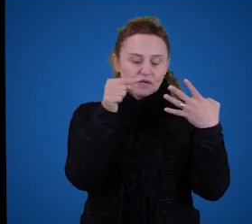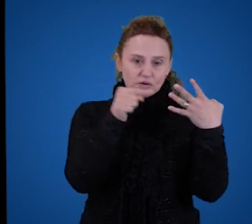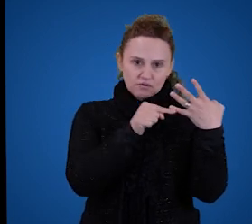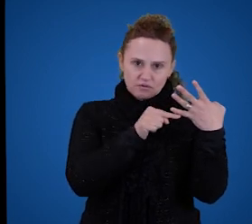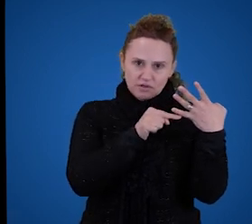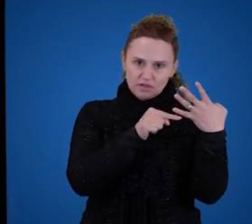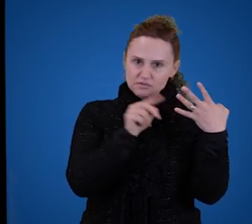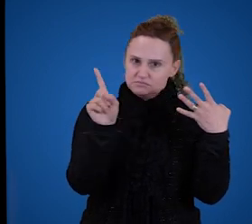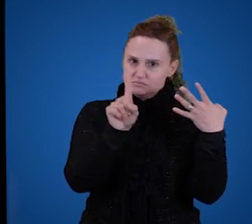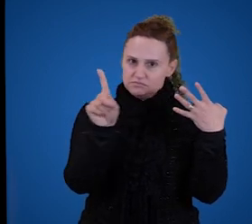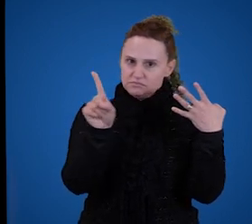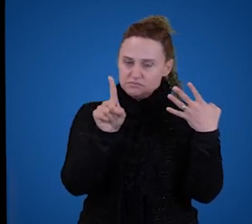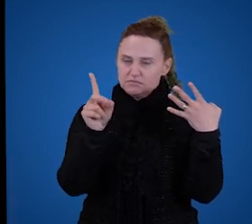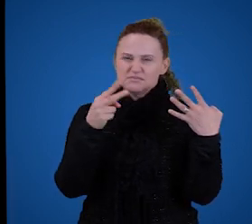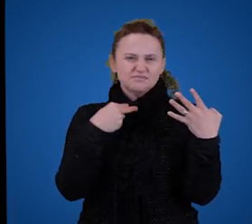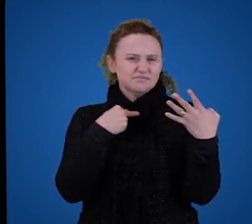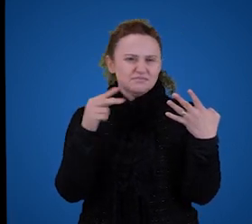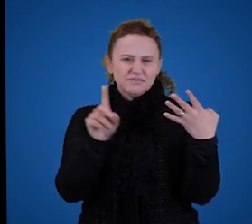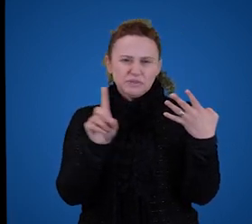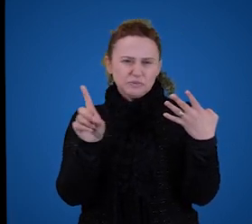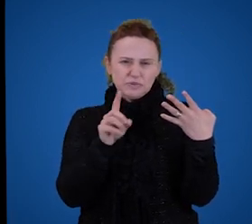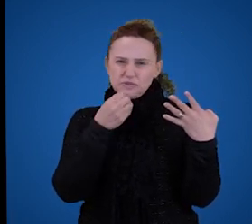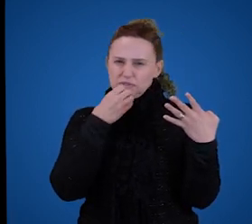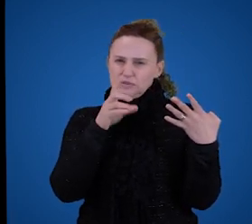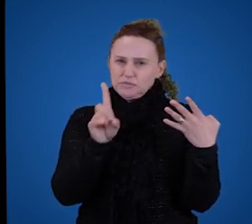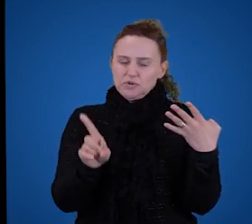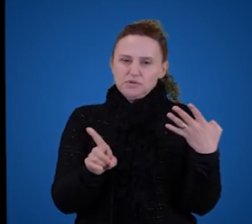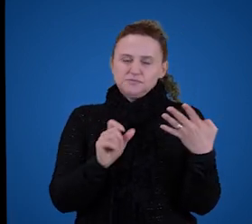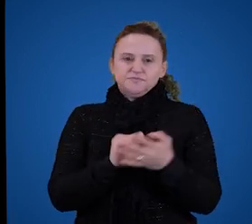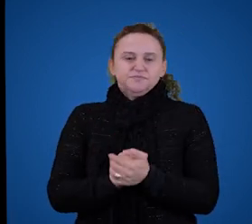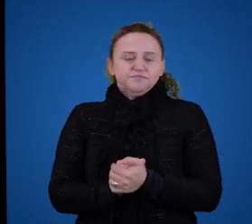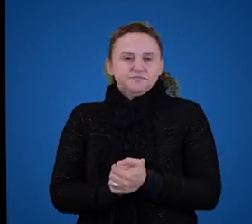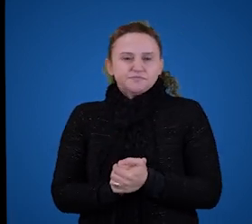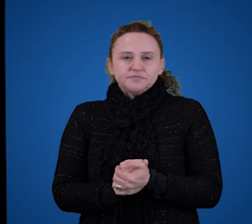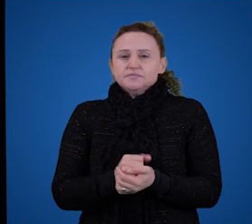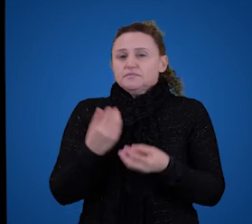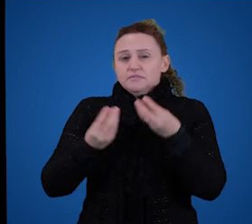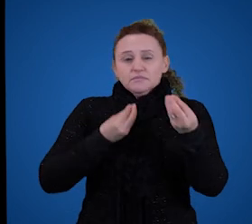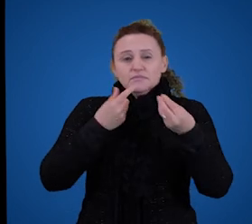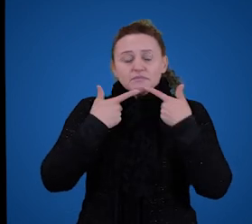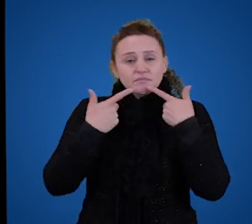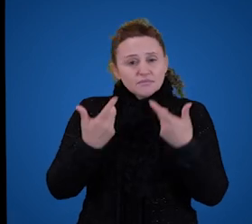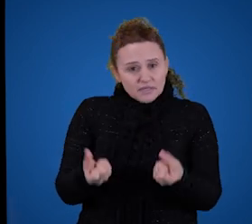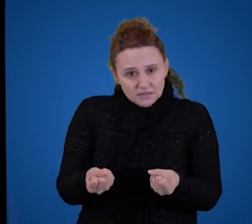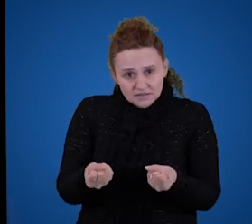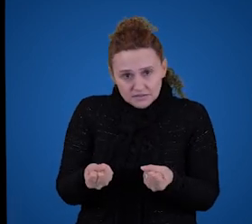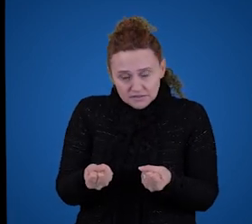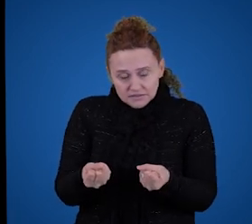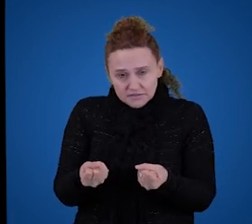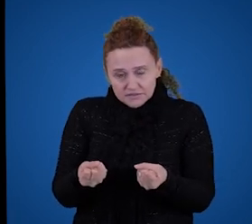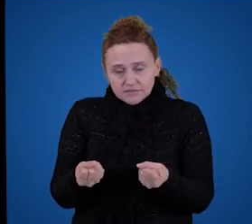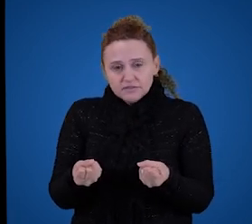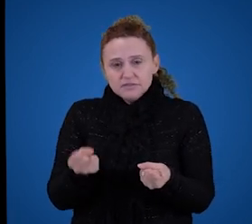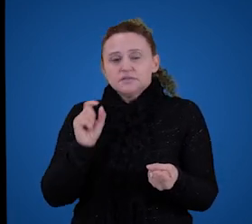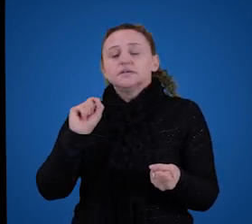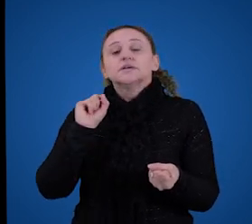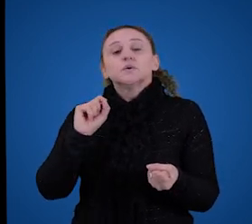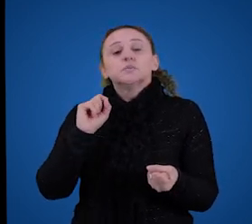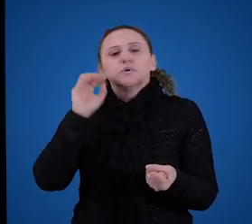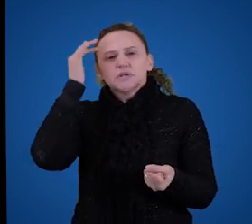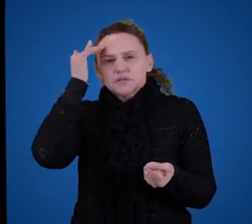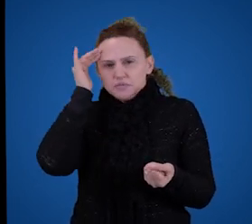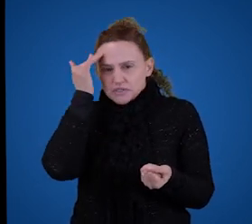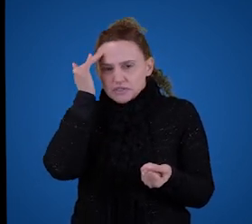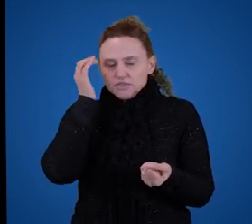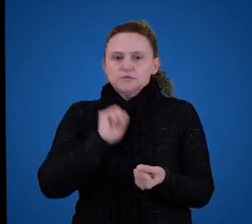aqui, elas não parecem ser boas o suficiente para explicar como a linguagem adquire o significado que tem, e como nós compreendemos,